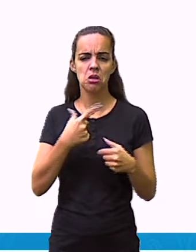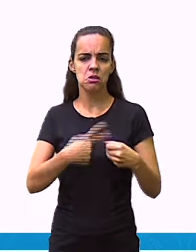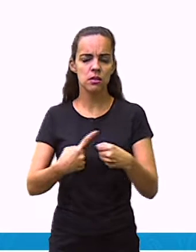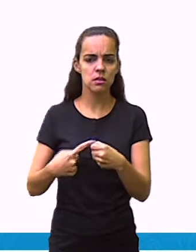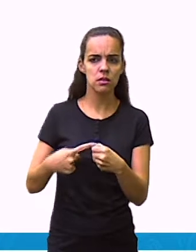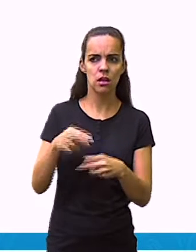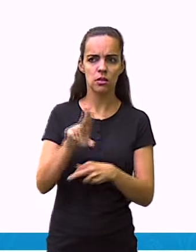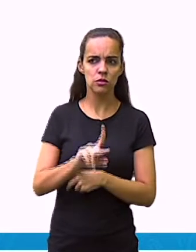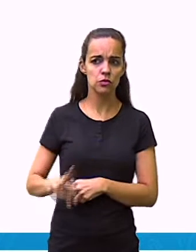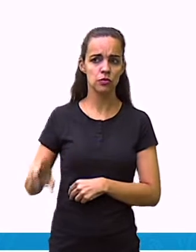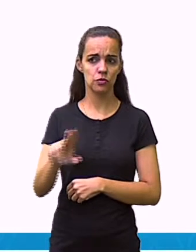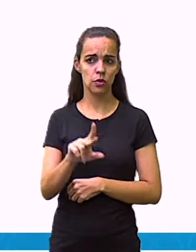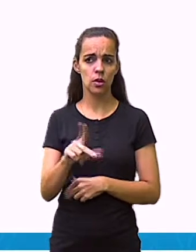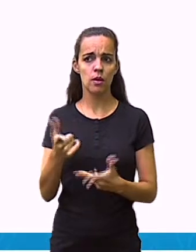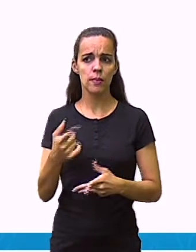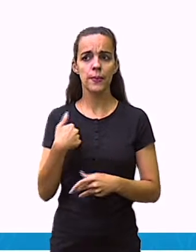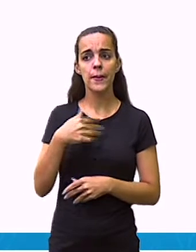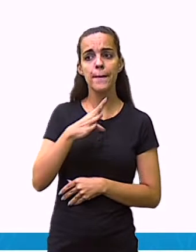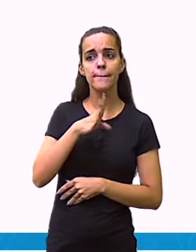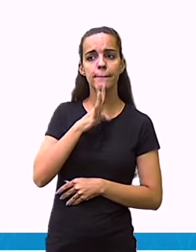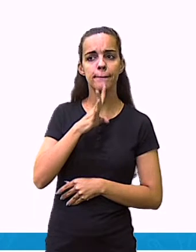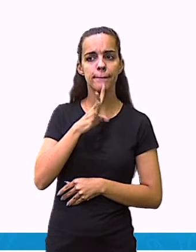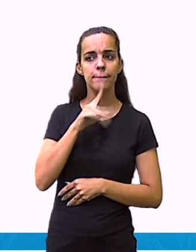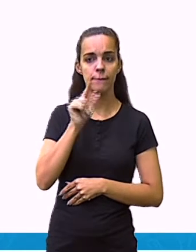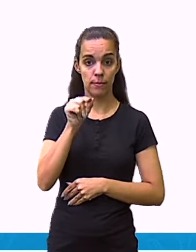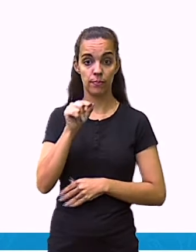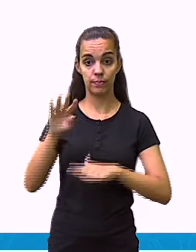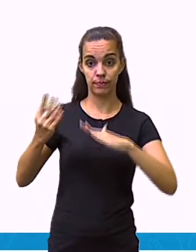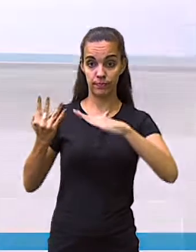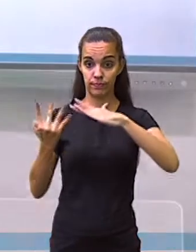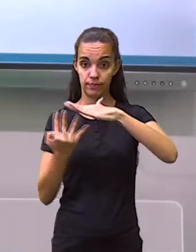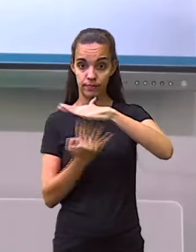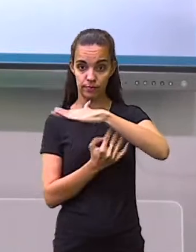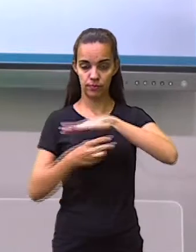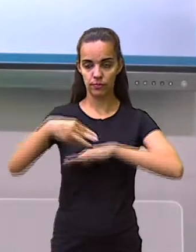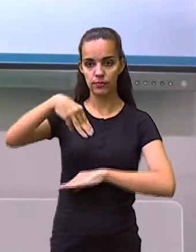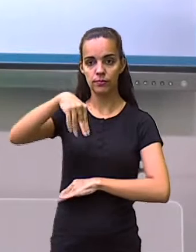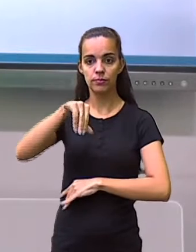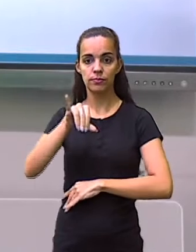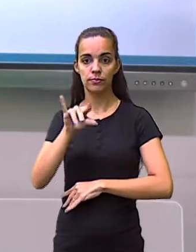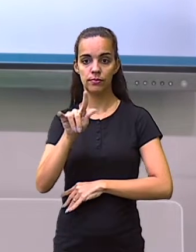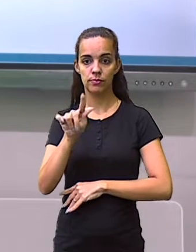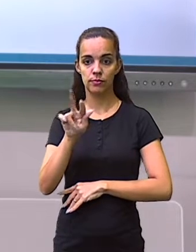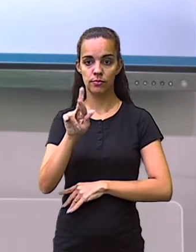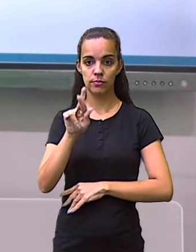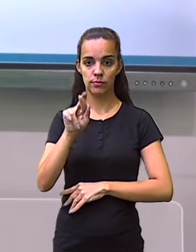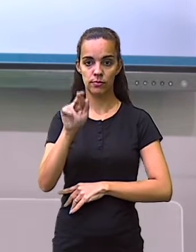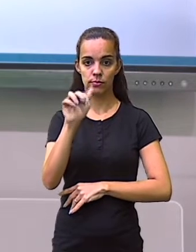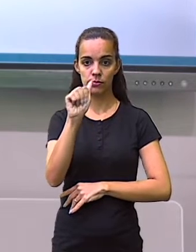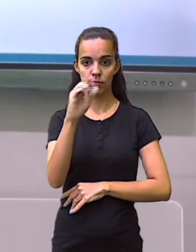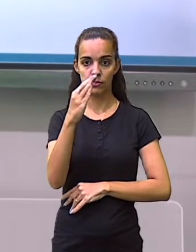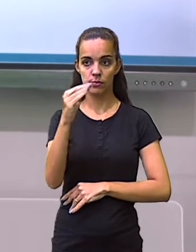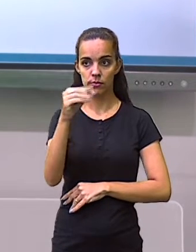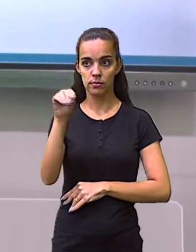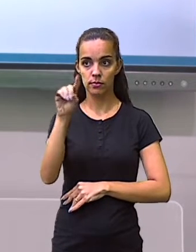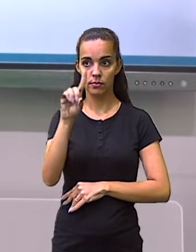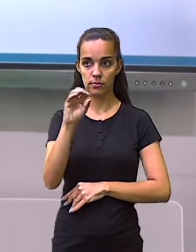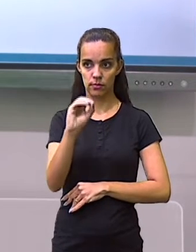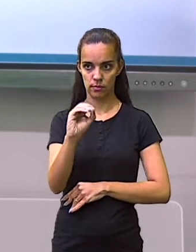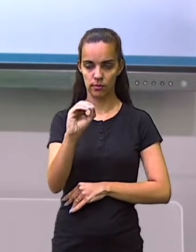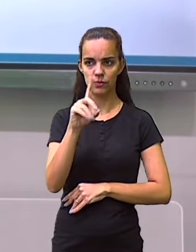áreas é conhecido como migração, mas qual o significado